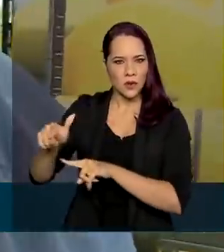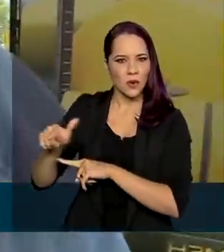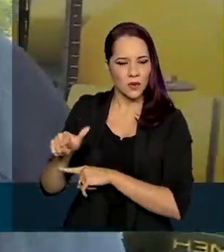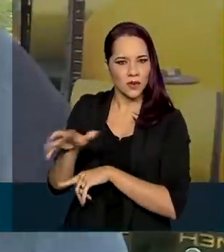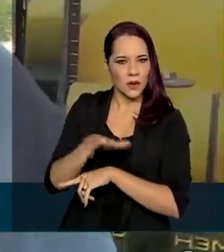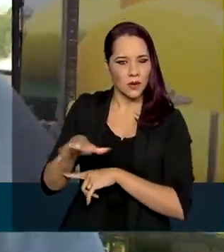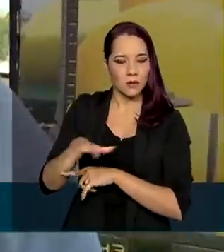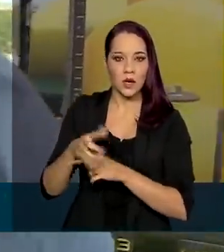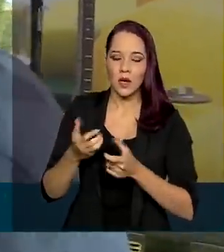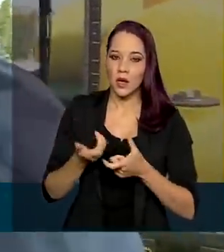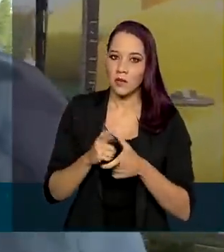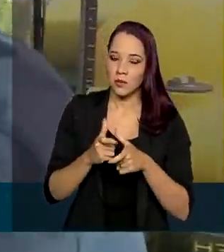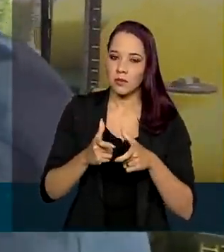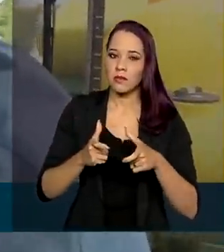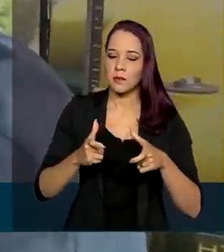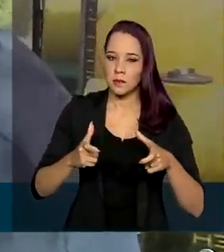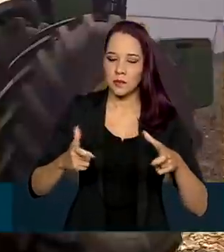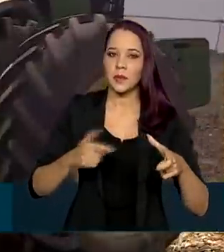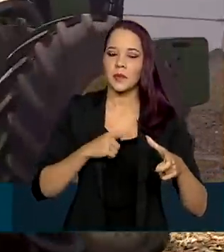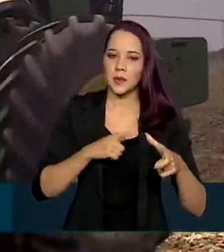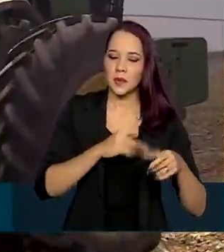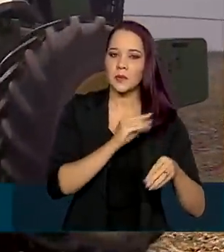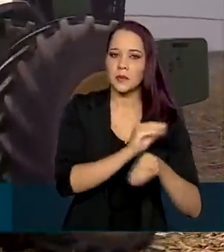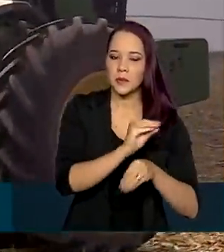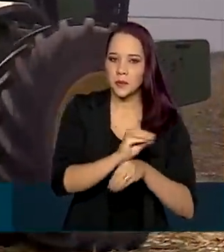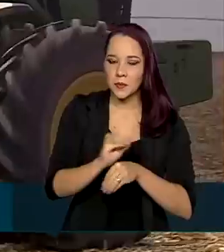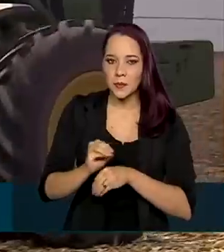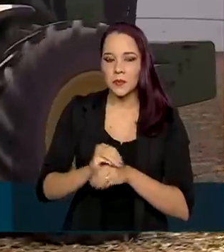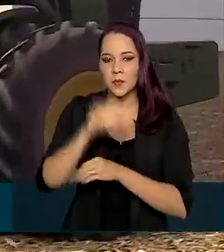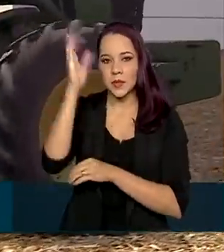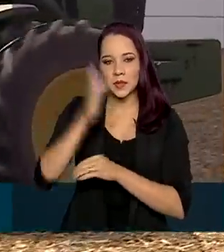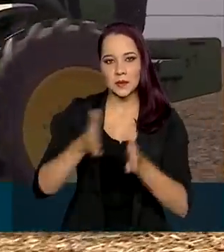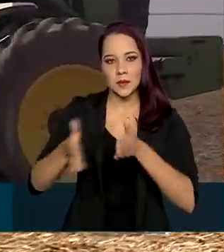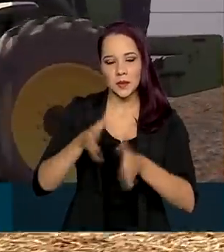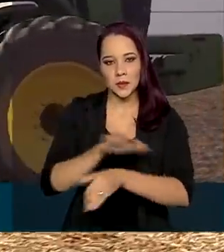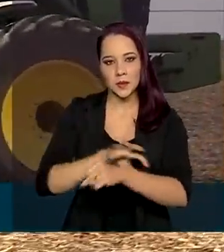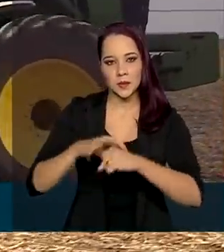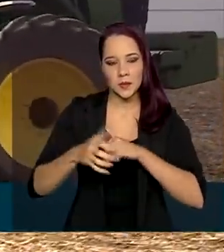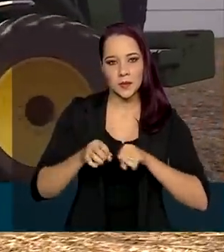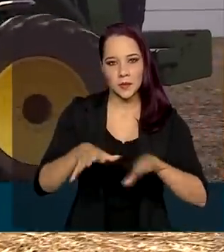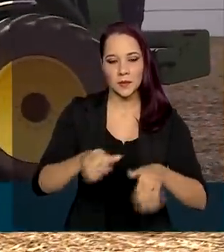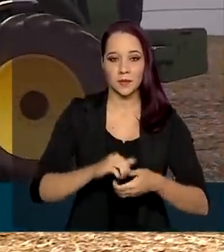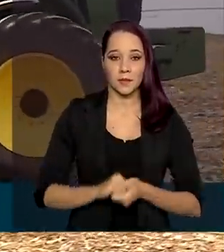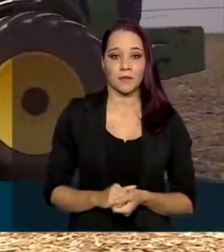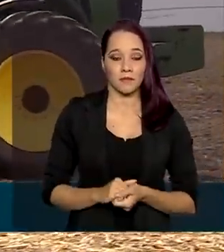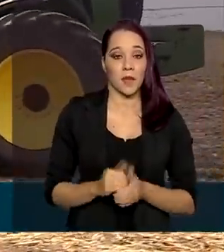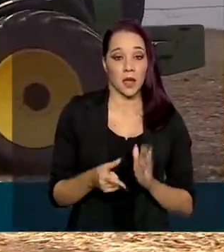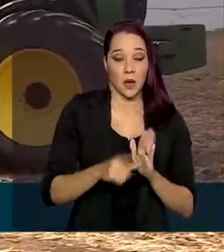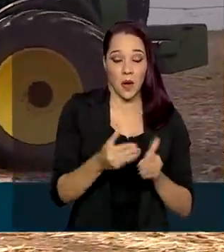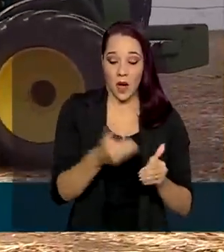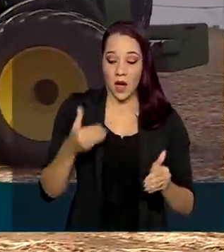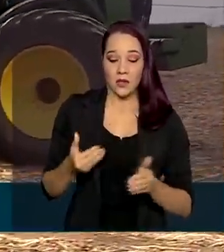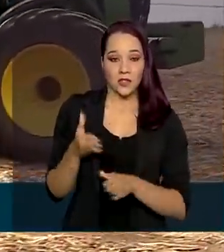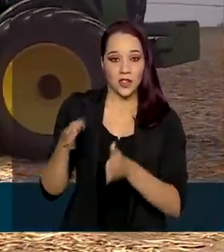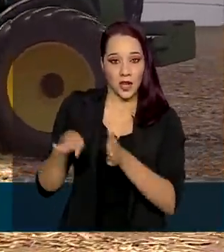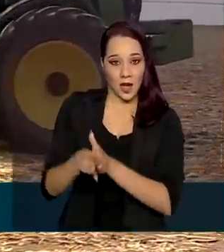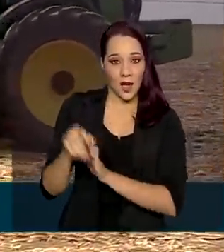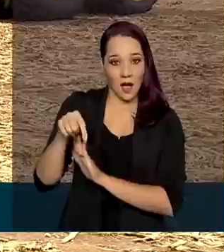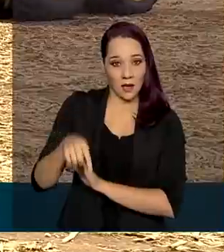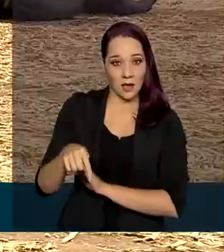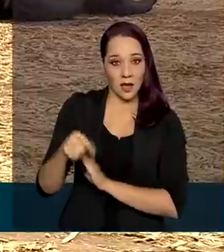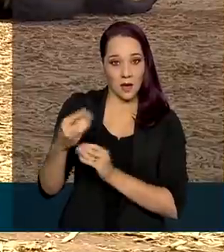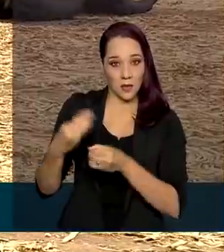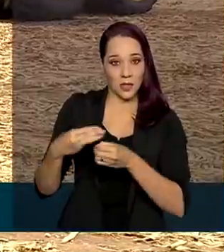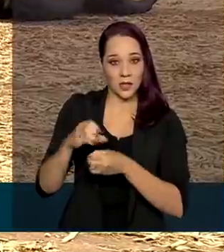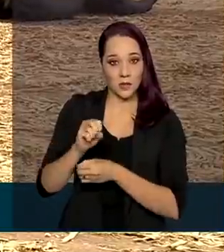da economia, cresceu e trouxe recursos para o país durante a pandemia do novo coronavírus. Antes de chegar a Sorriso, o presidente vai